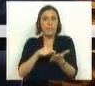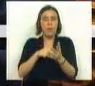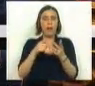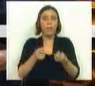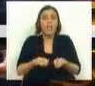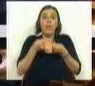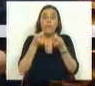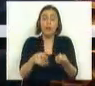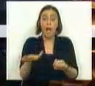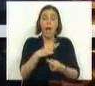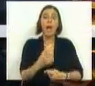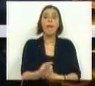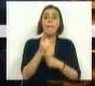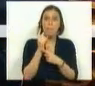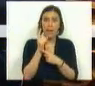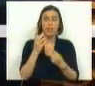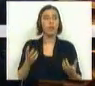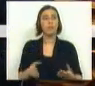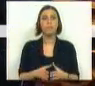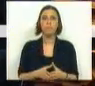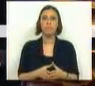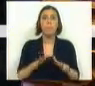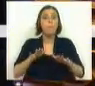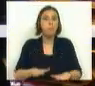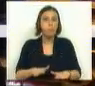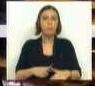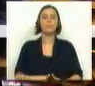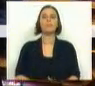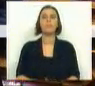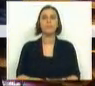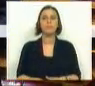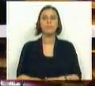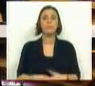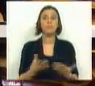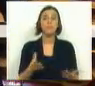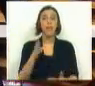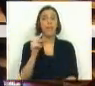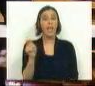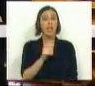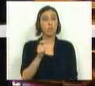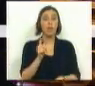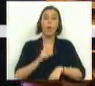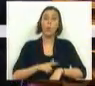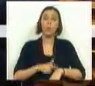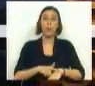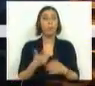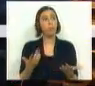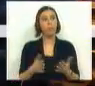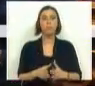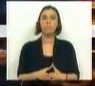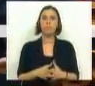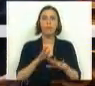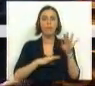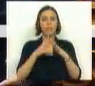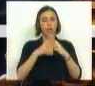investimento na área das pescas está parado. Dez meses foi o tempo que levaram para